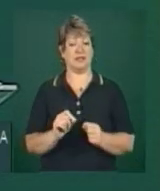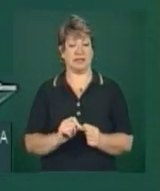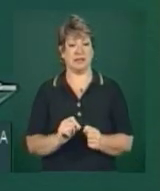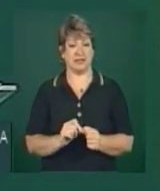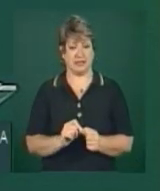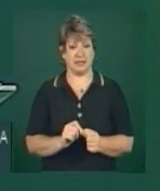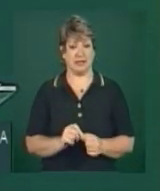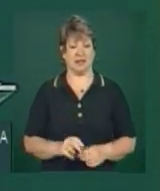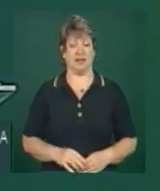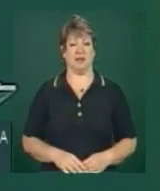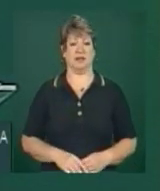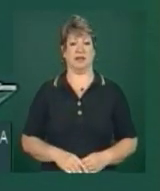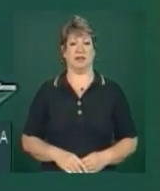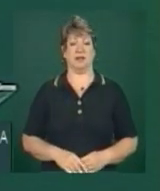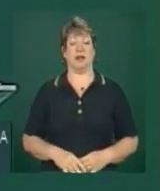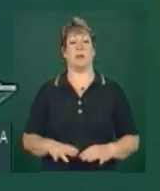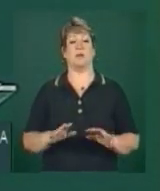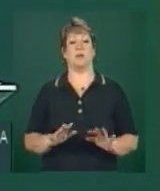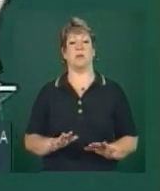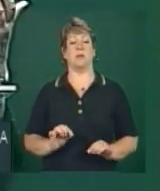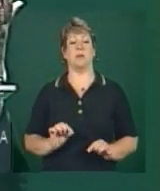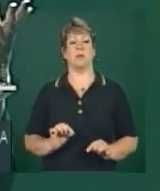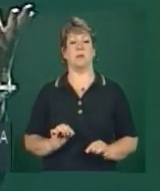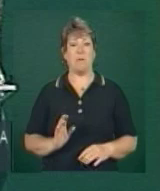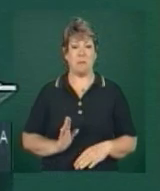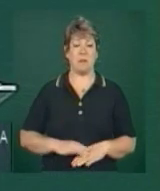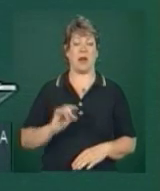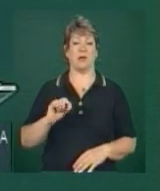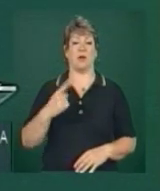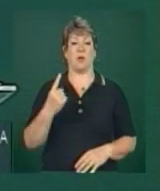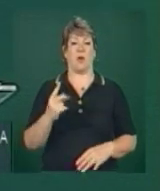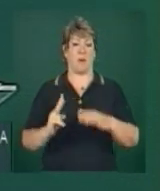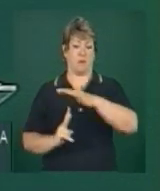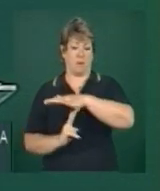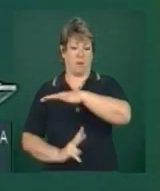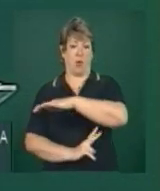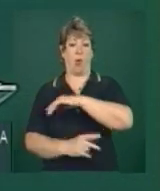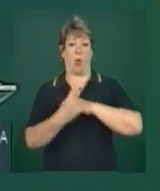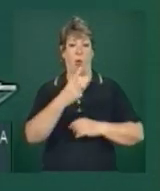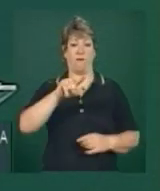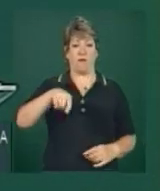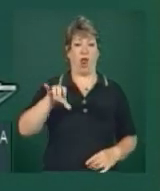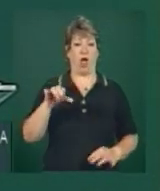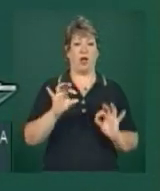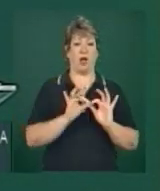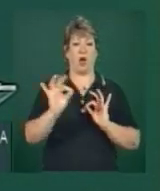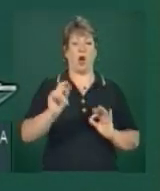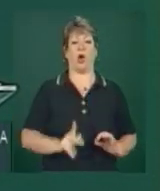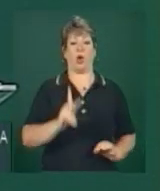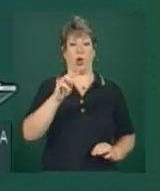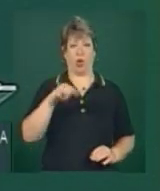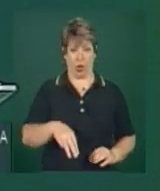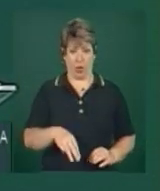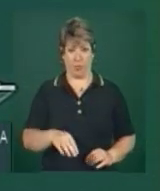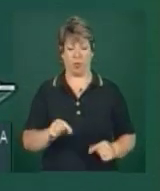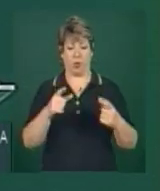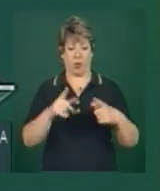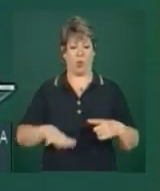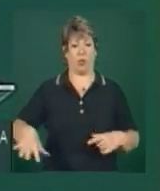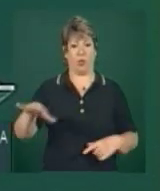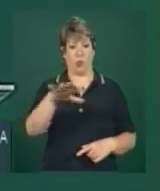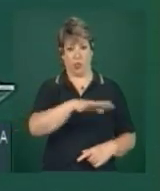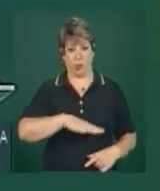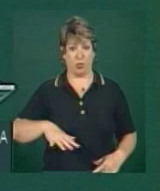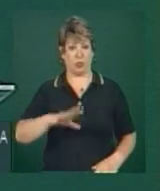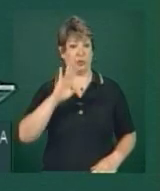mais de uma ponte de 1,9 quilômetros em um complexo viário